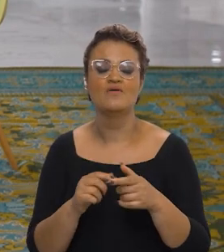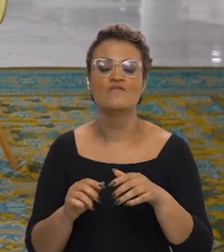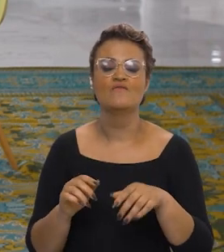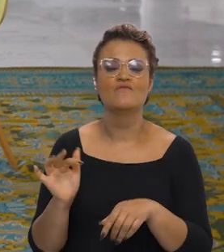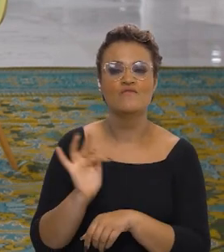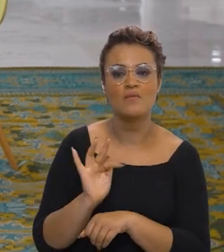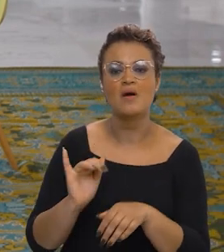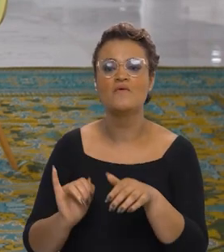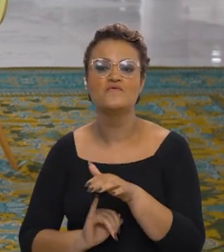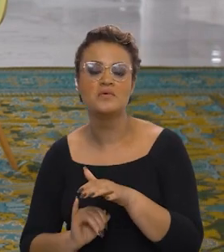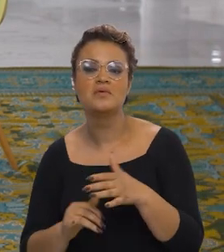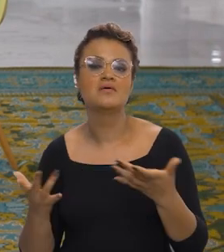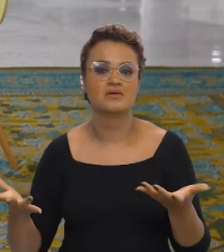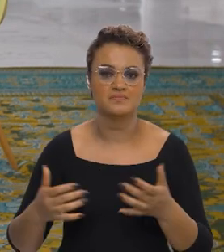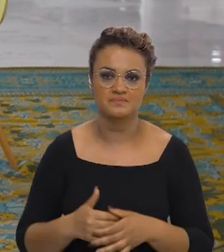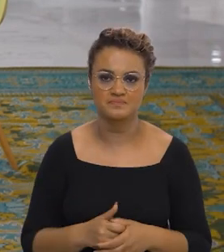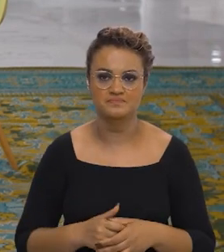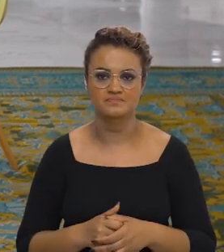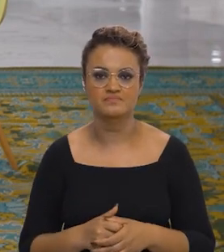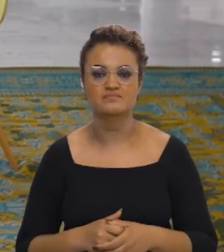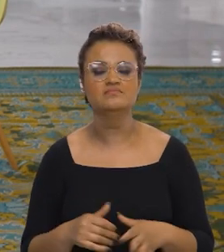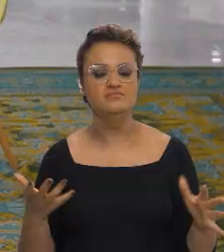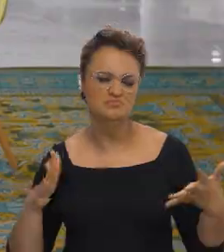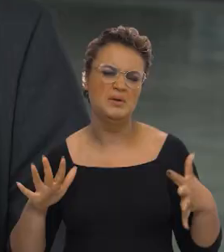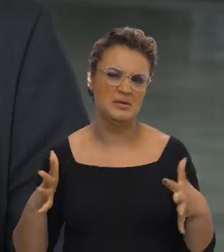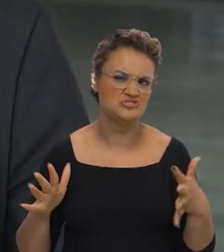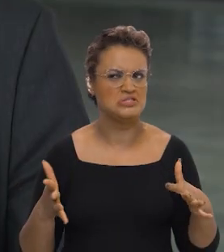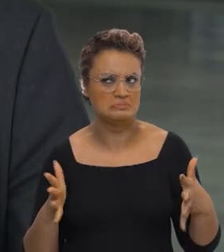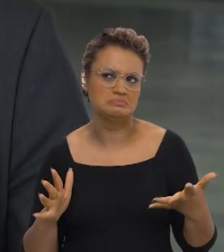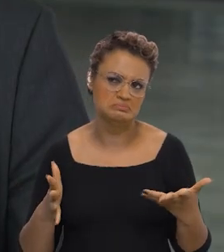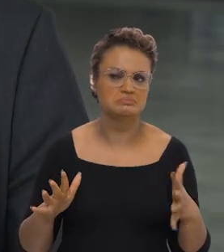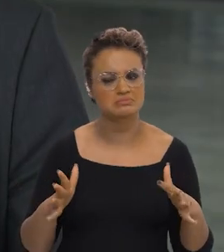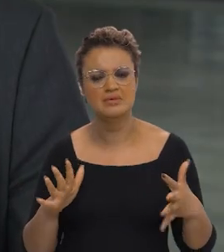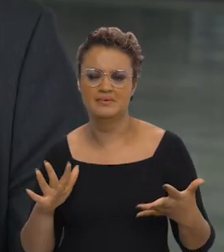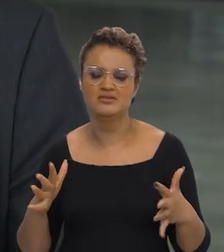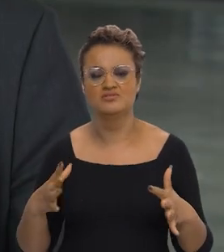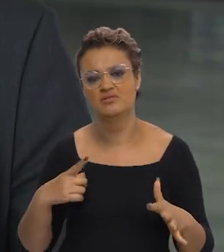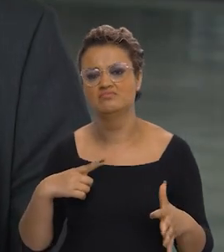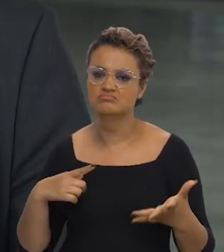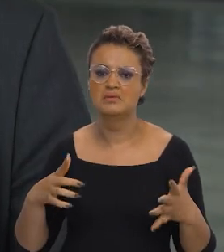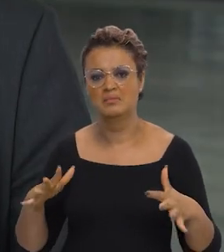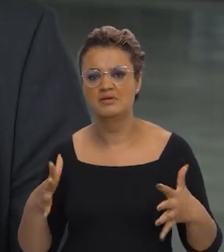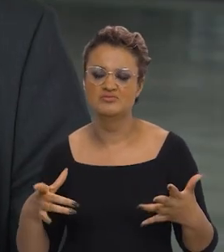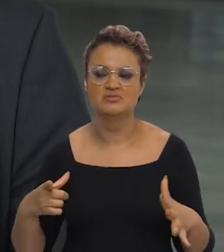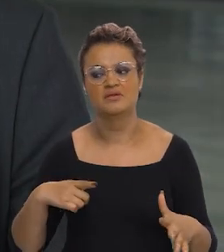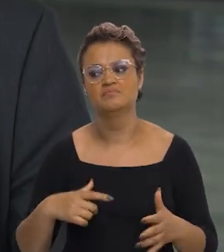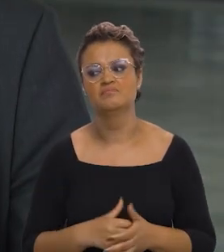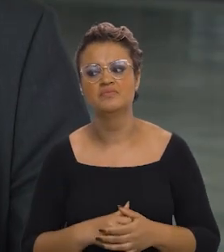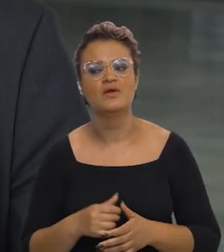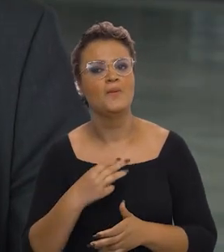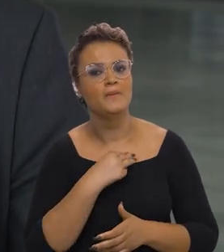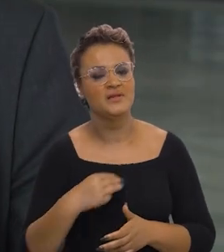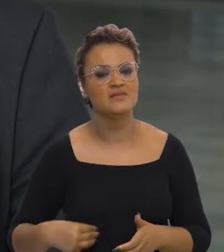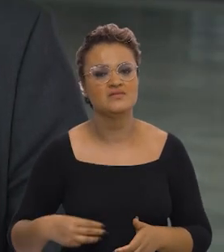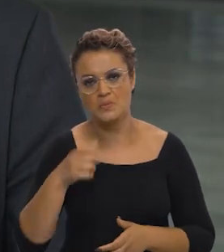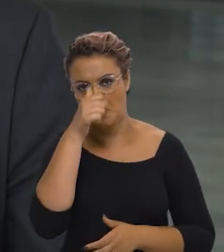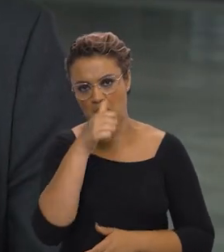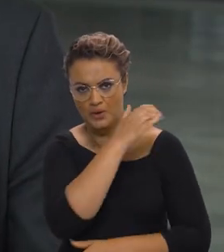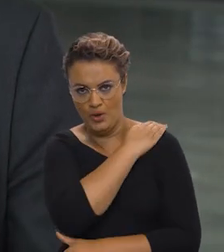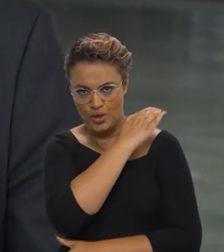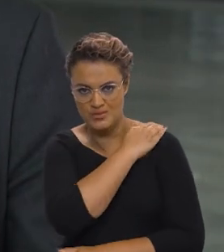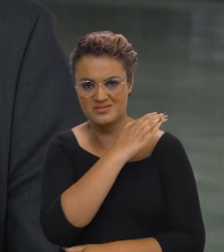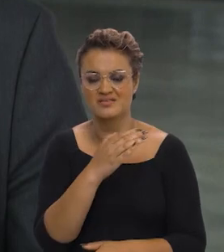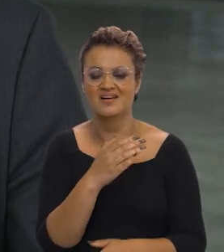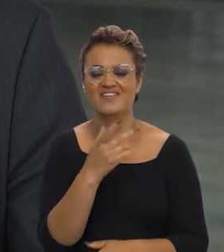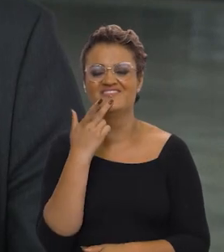diretos e indiretos? Já tem essa estimativa? Tem, tem essa estimativa, né? A gente, aí com o ministro